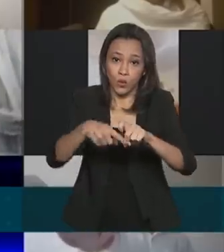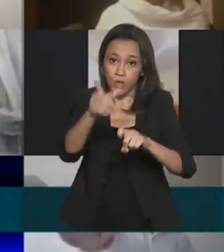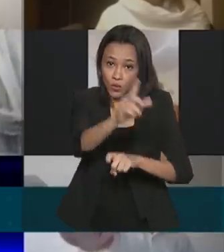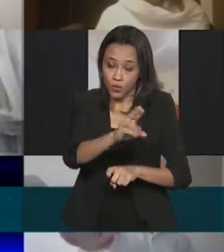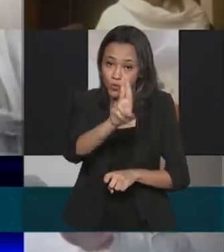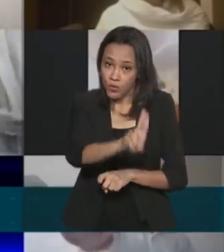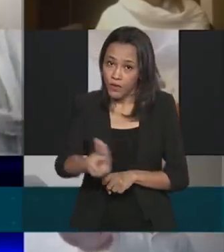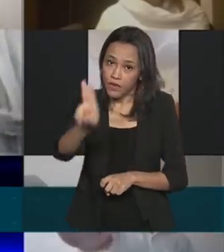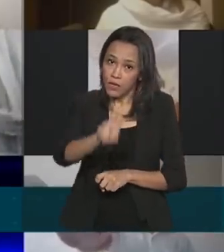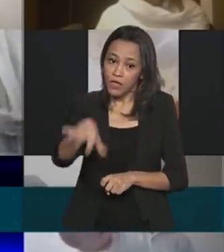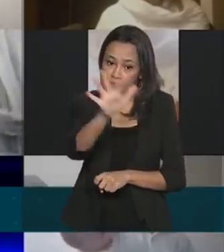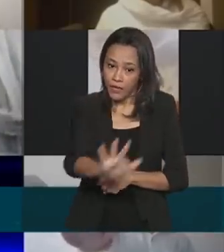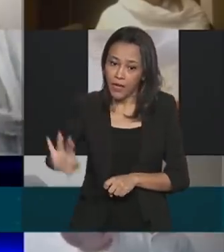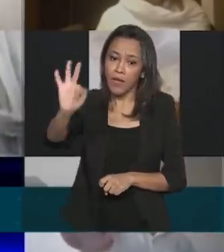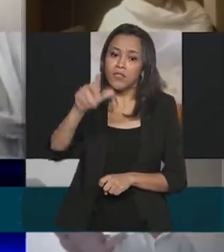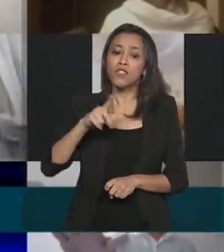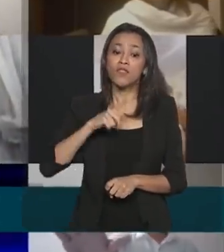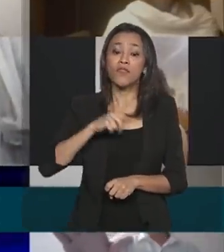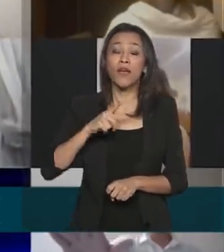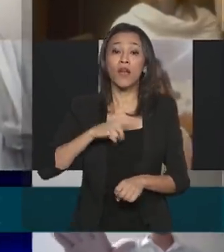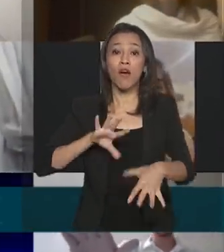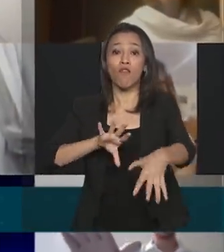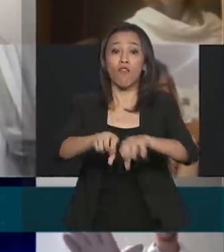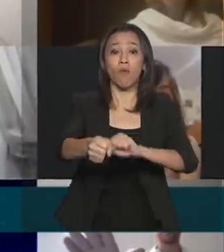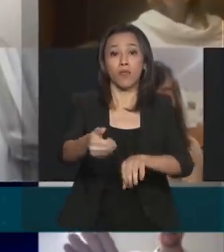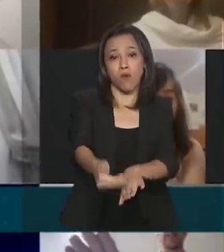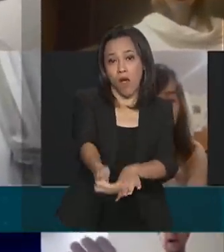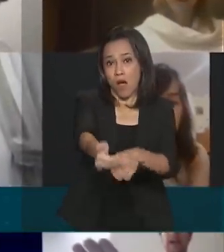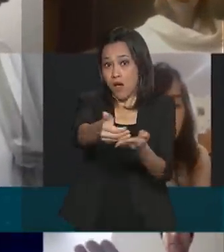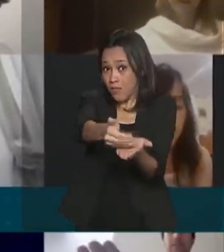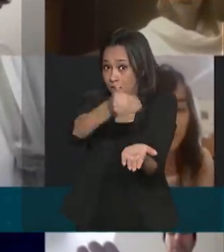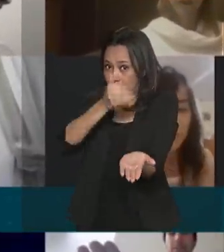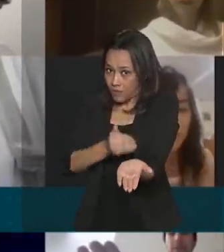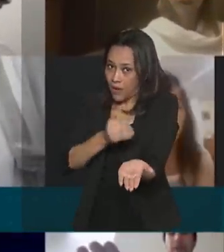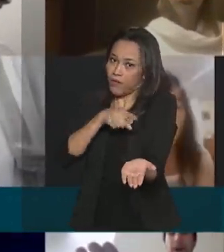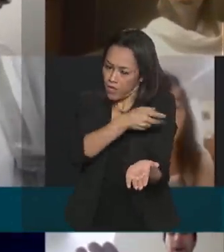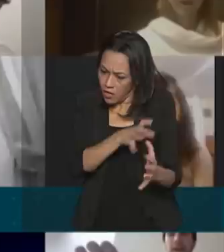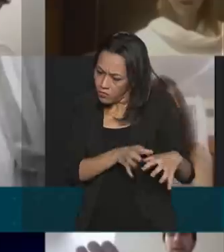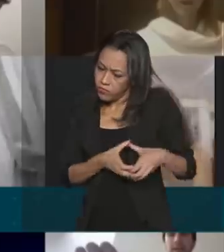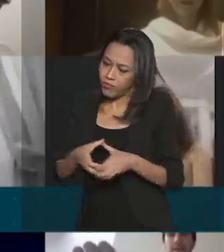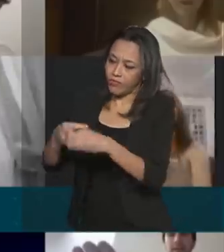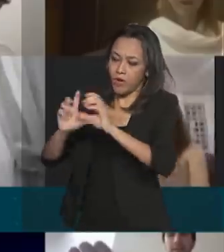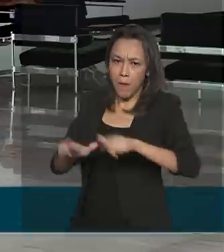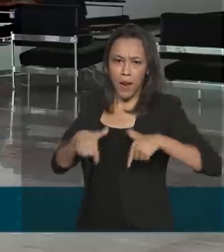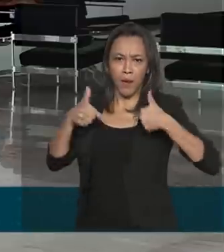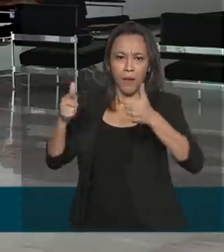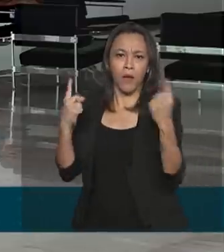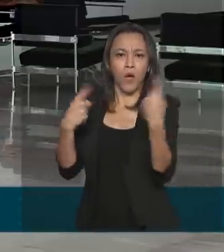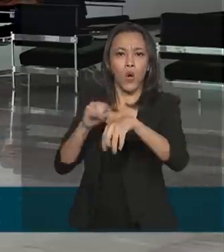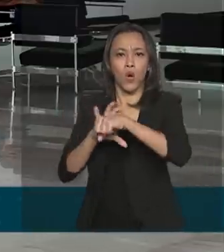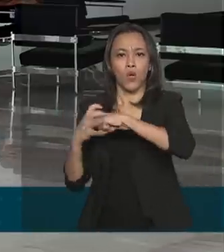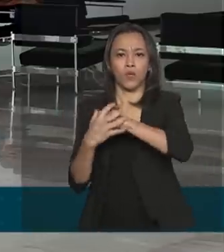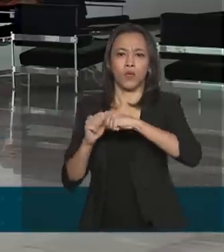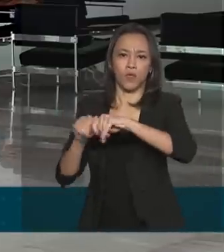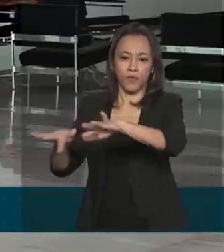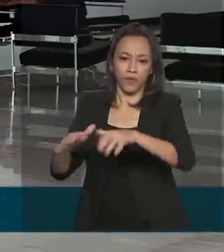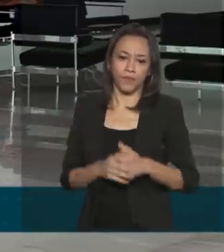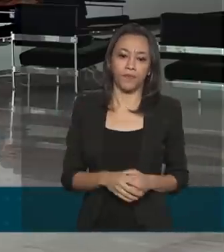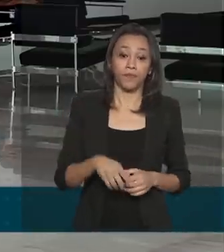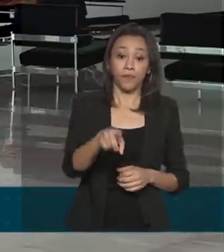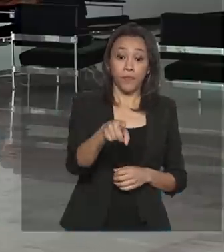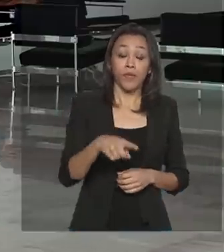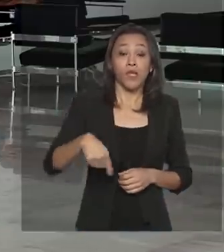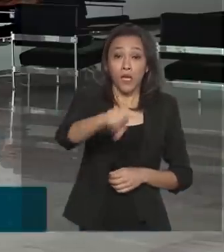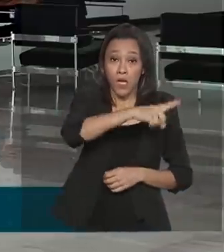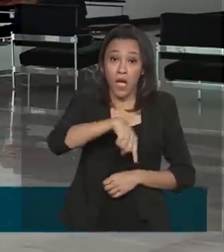tiveram a formatura antecipada e passaram a atuar na linha de frente de combate ao coronavírus. Estudantes de medicina que